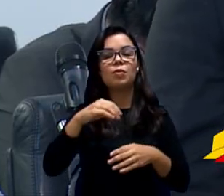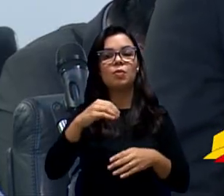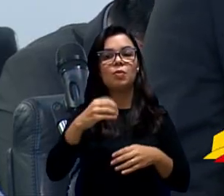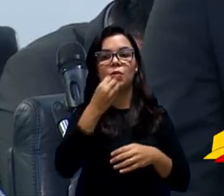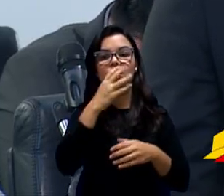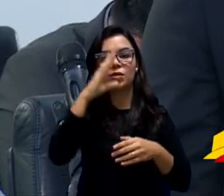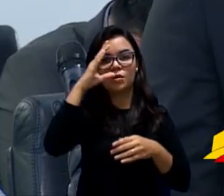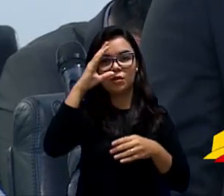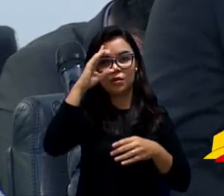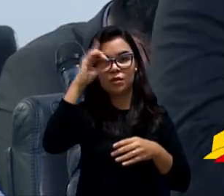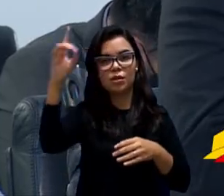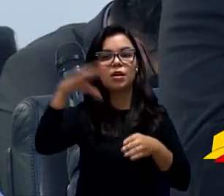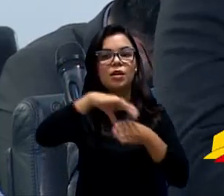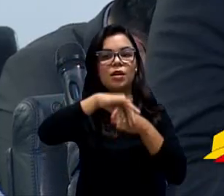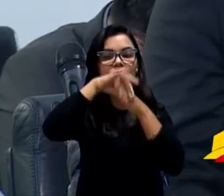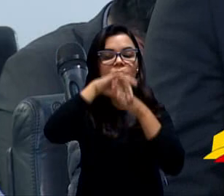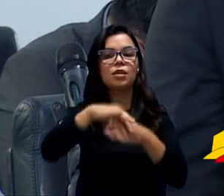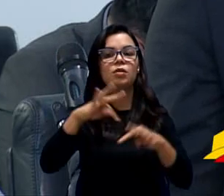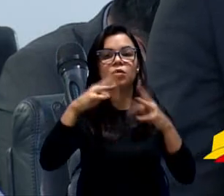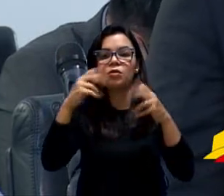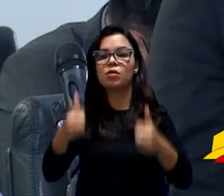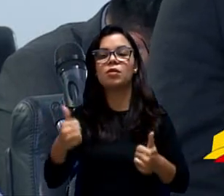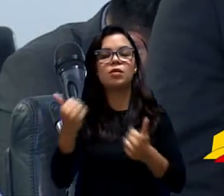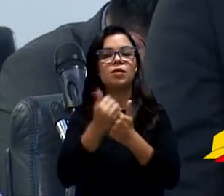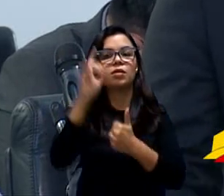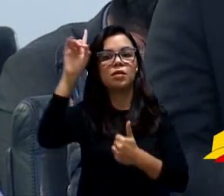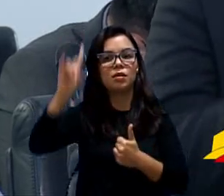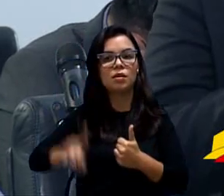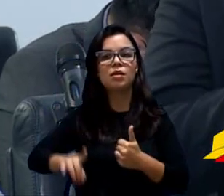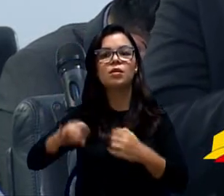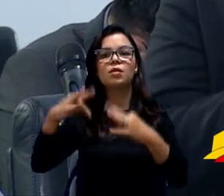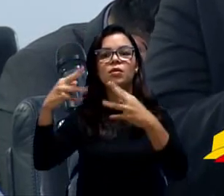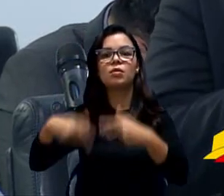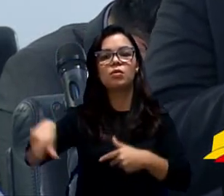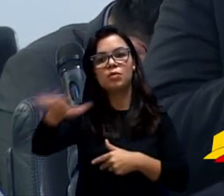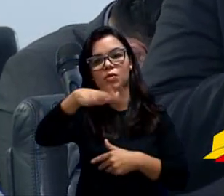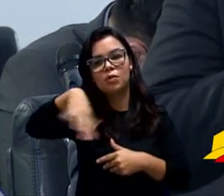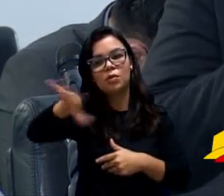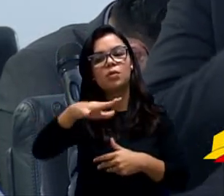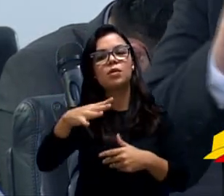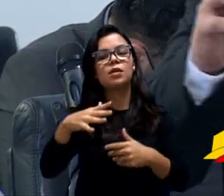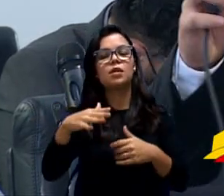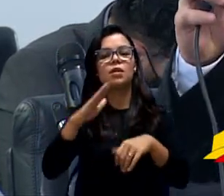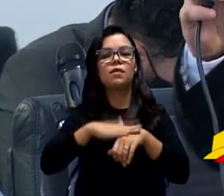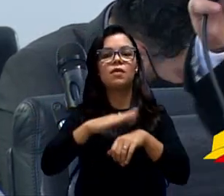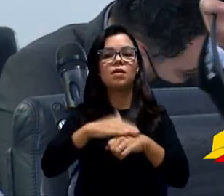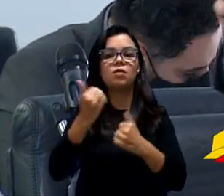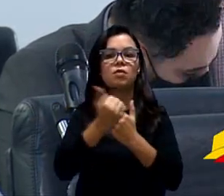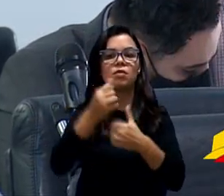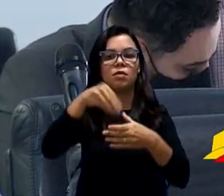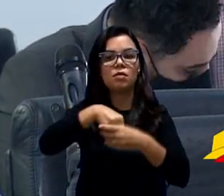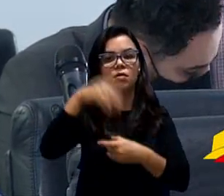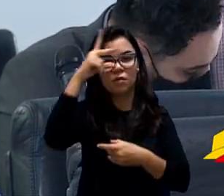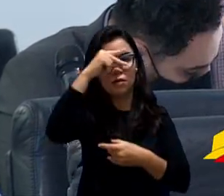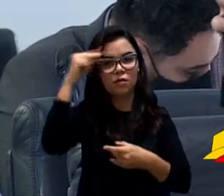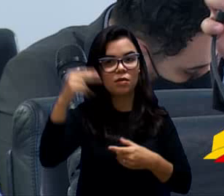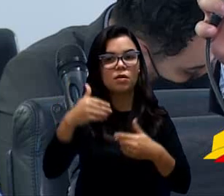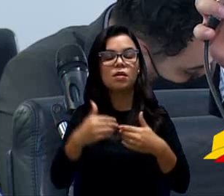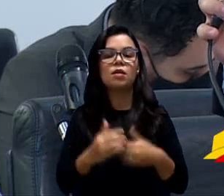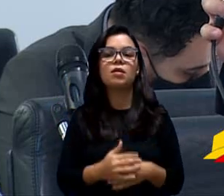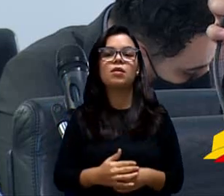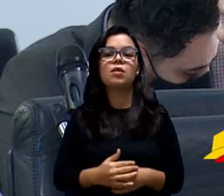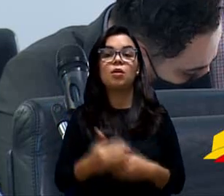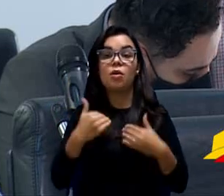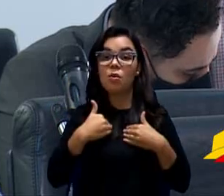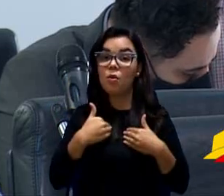ao seu trabalho, mas como toda a mesa diretora, o corpo jurídico dessa Câmara, que tem feito um trabalho brilhante. E, Vitão, concordo